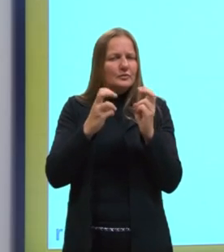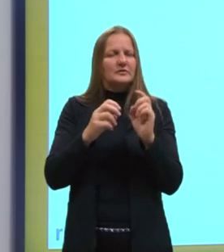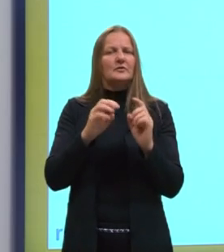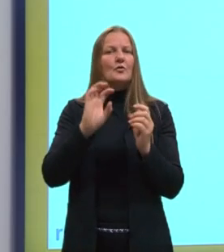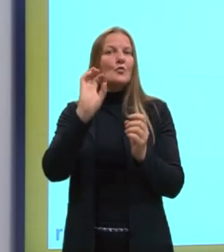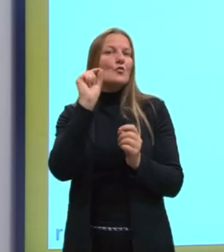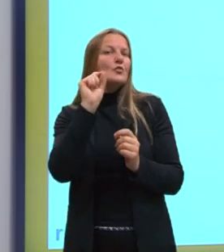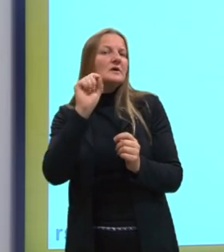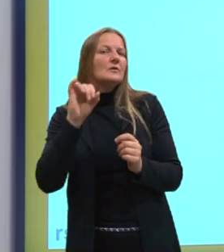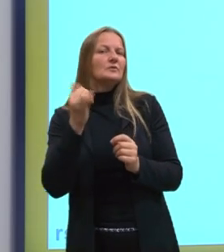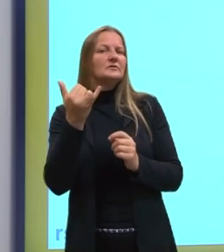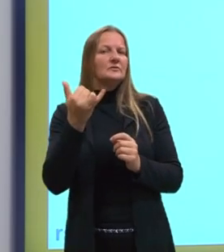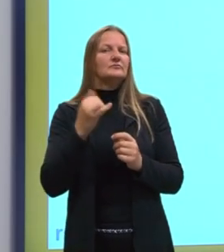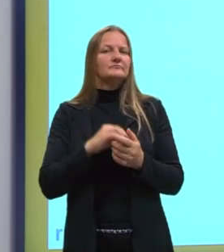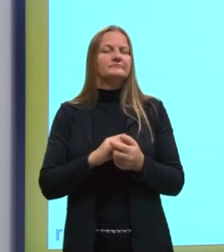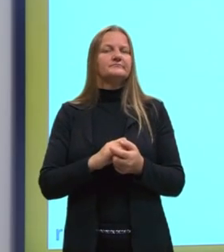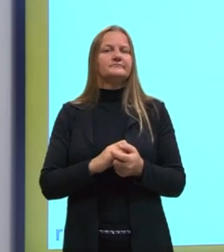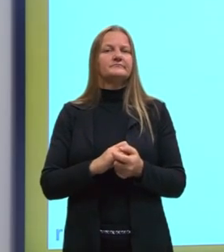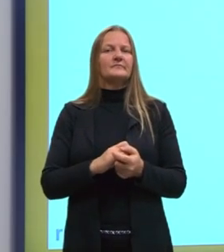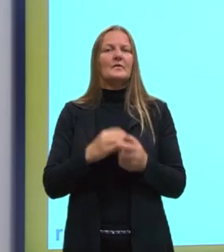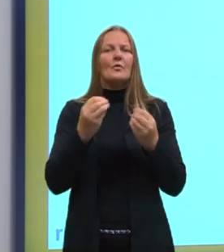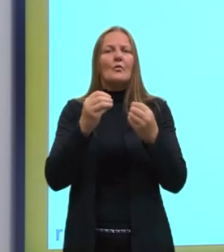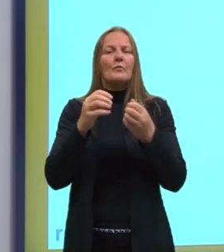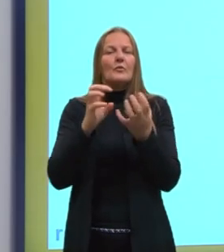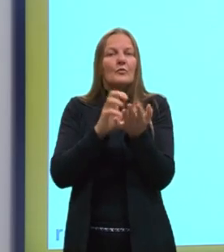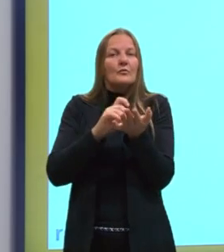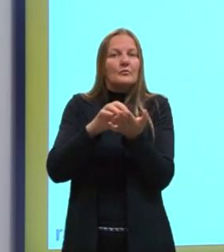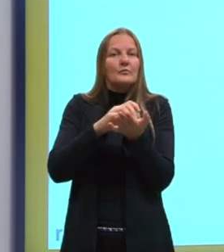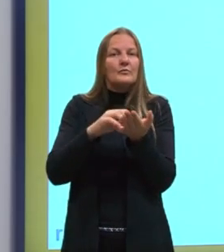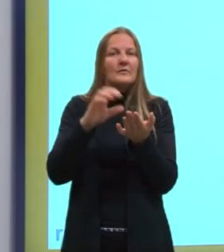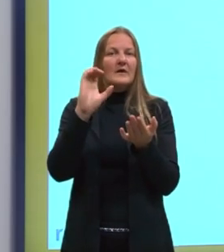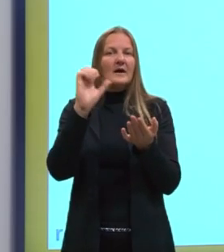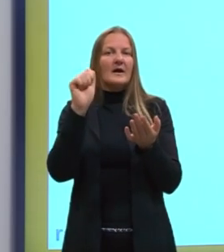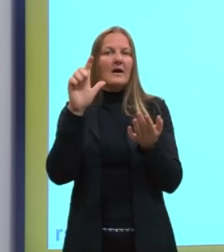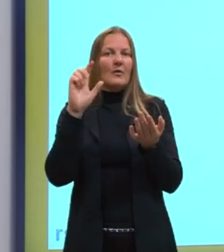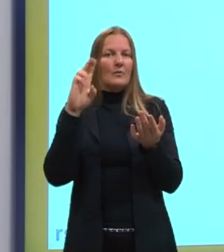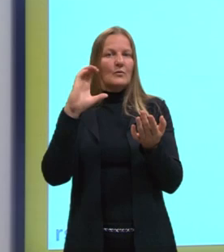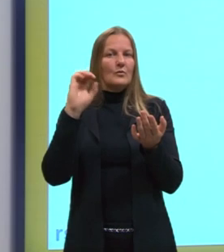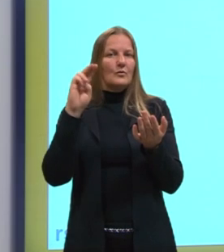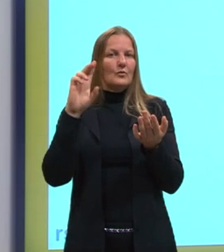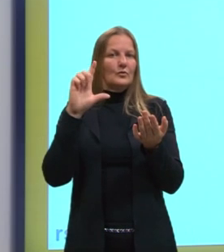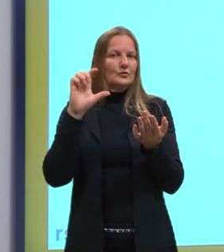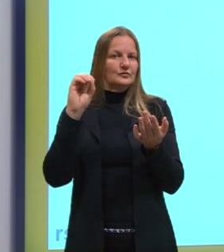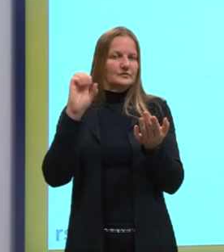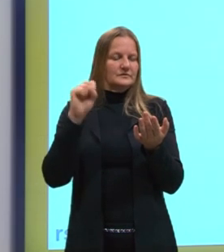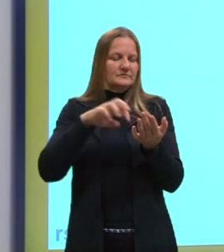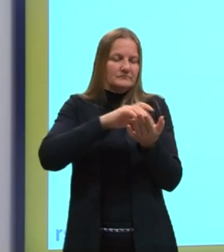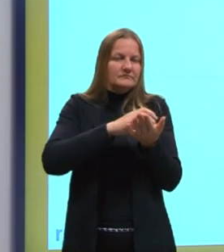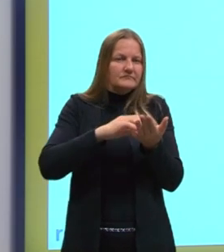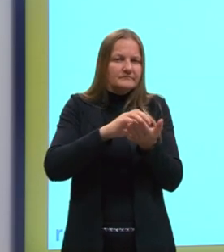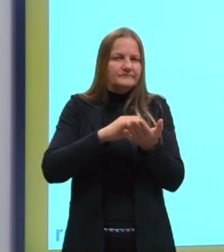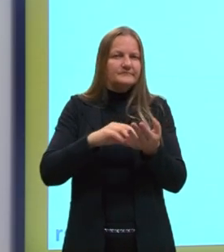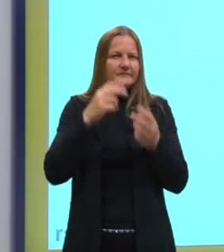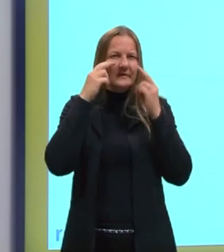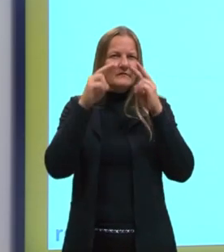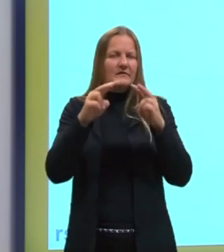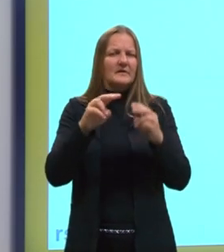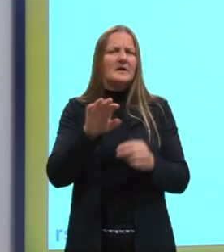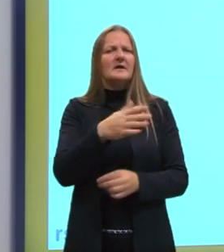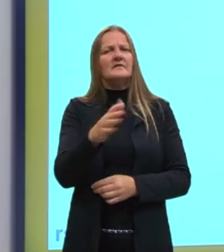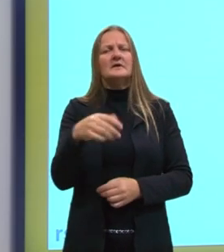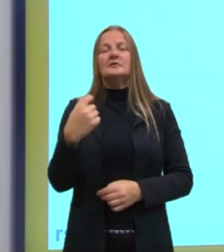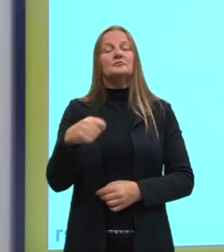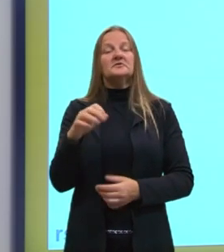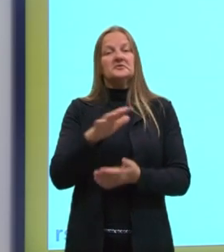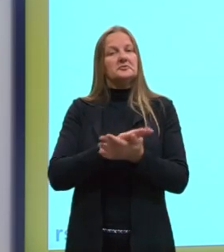e talvez até reconhecer como que se calcula. Mas a gente vai ver que nem sempre a gente